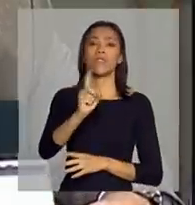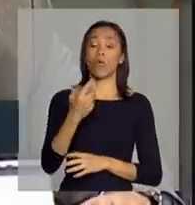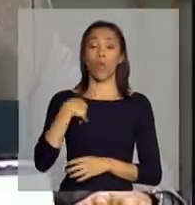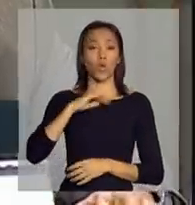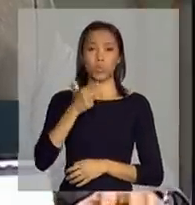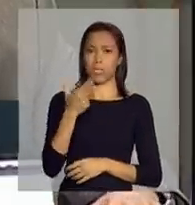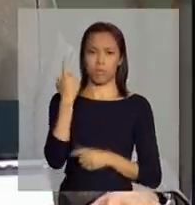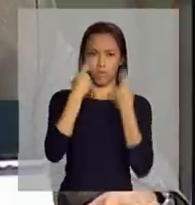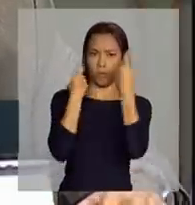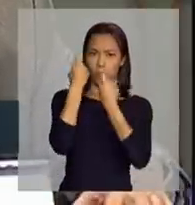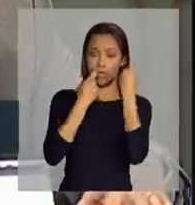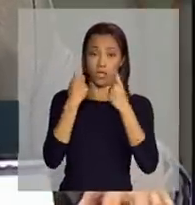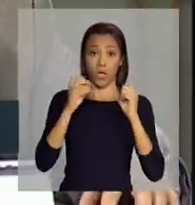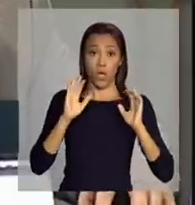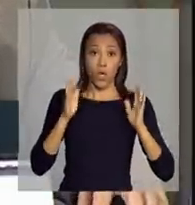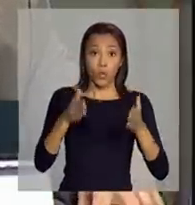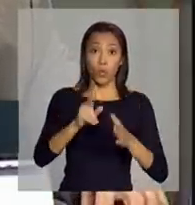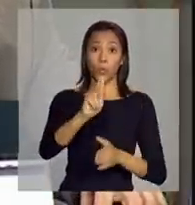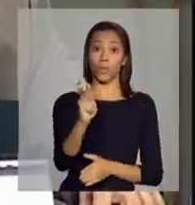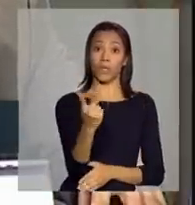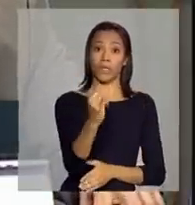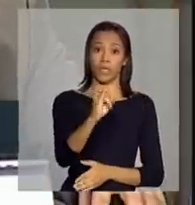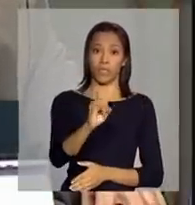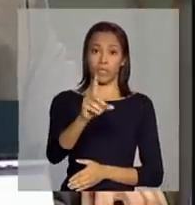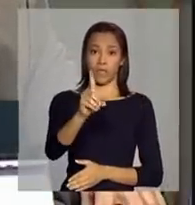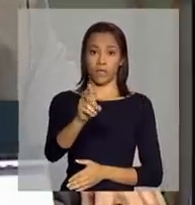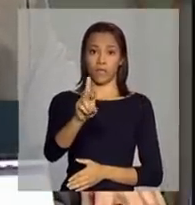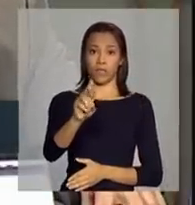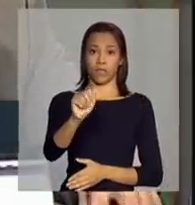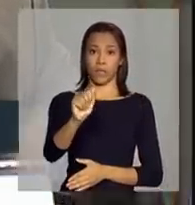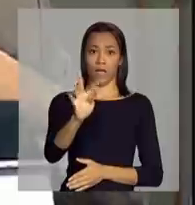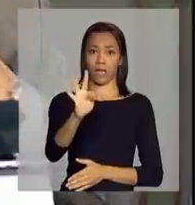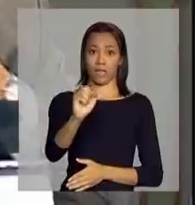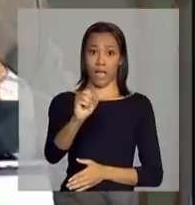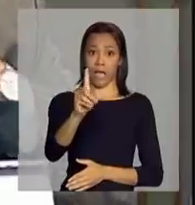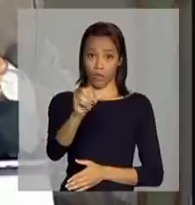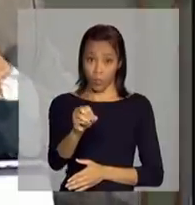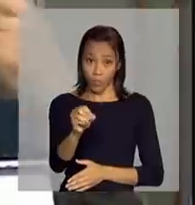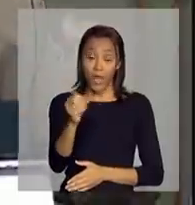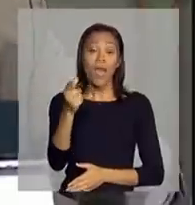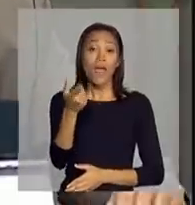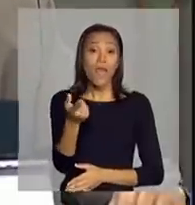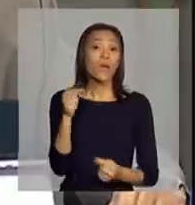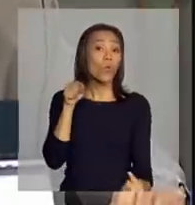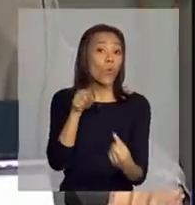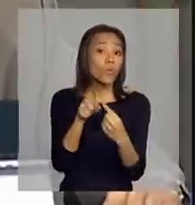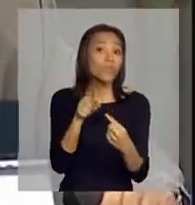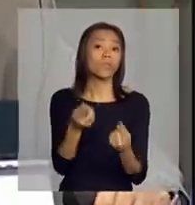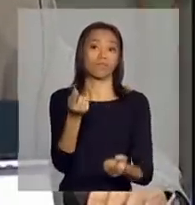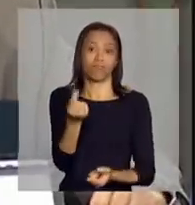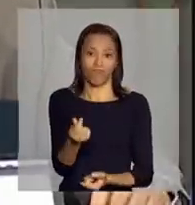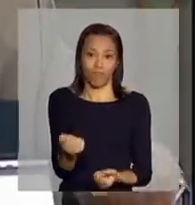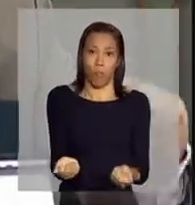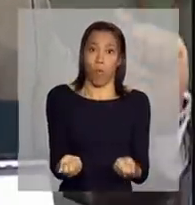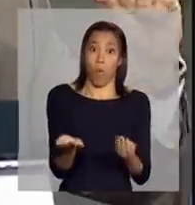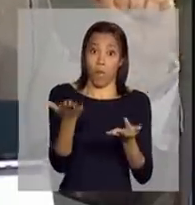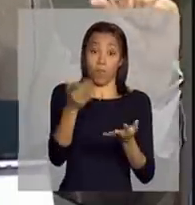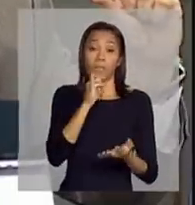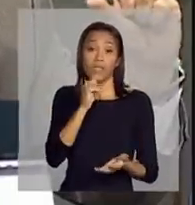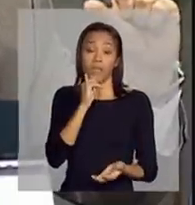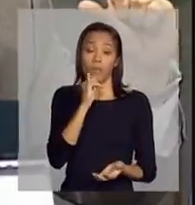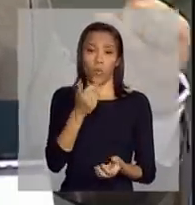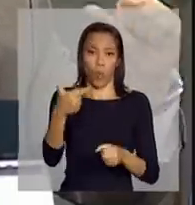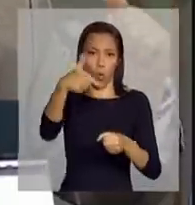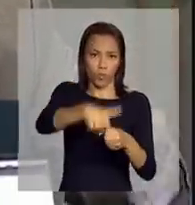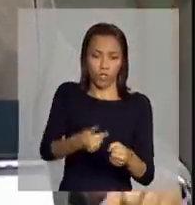preocupação. A questão do hidratado é uma questão de rentabilidade. Com o aumento do combustível, você